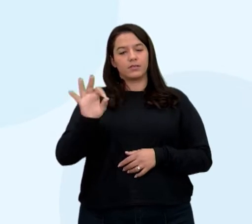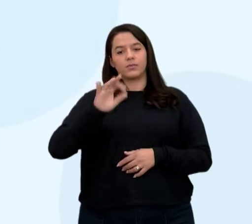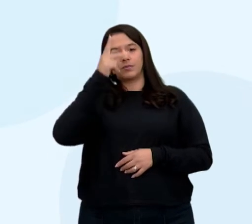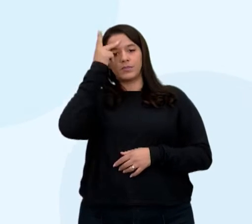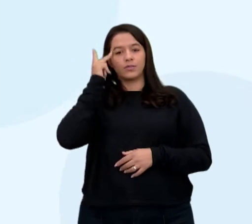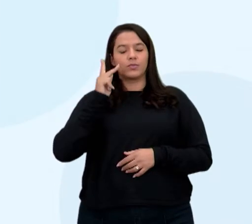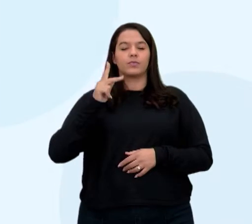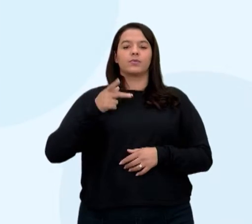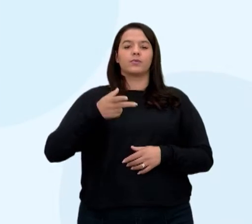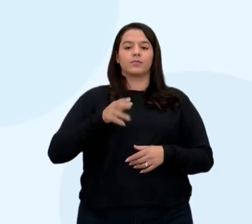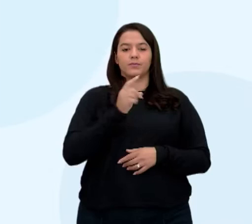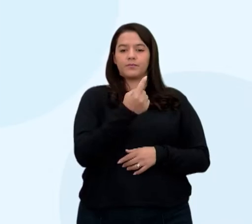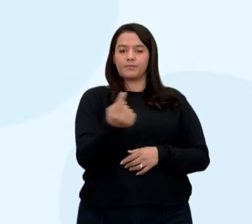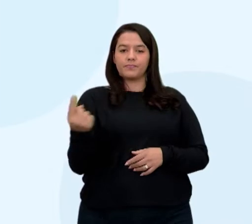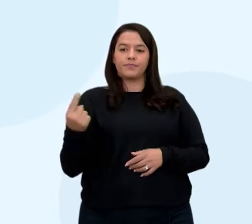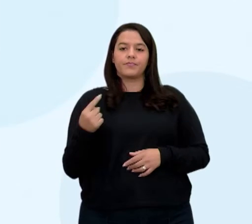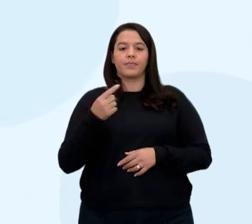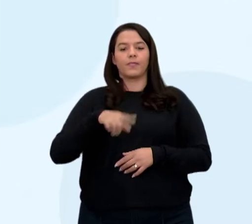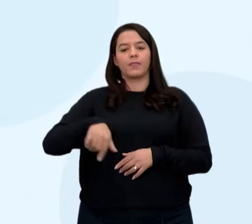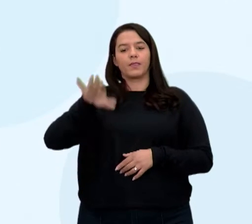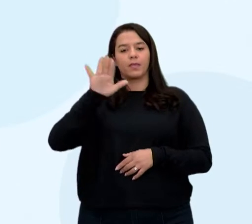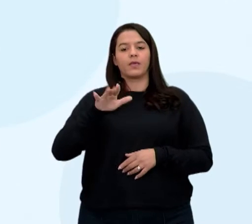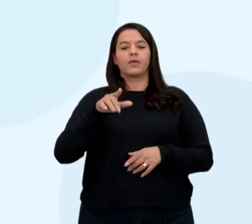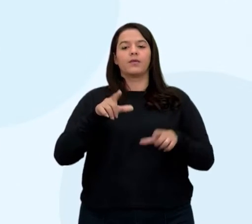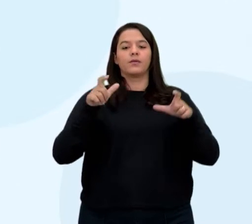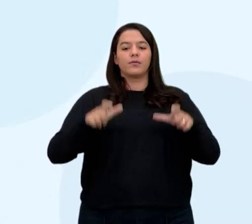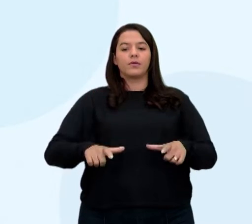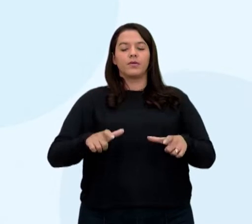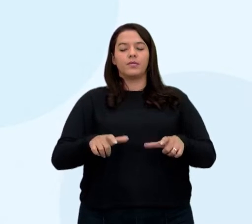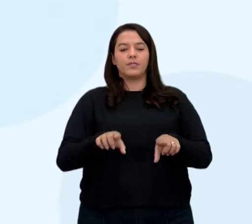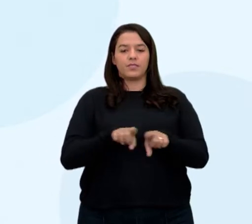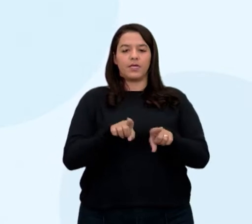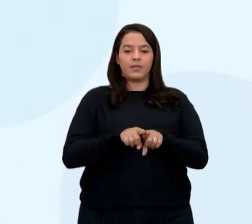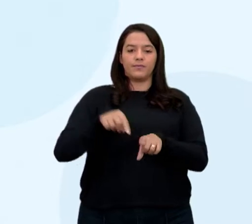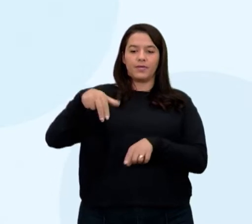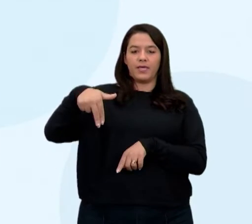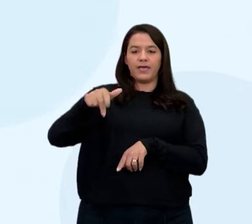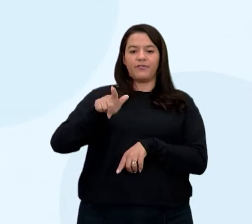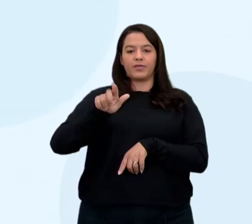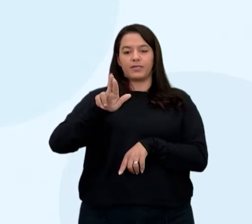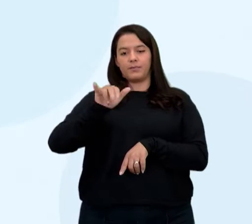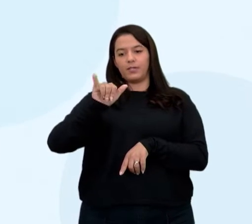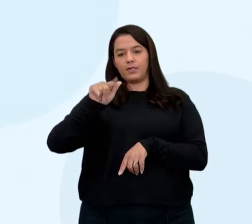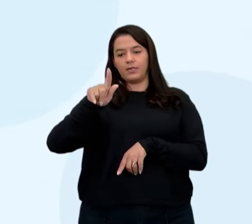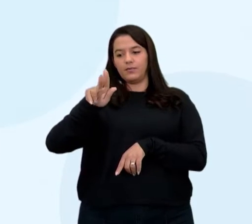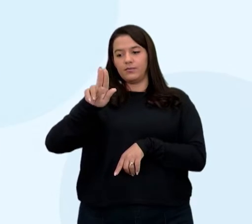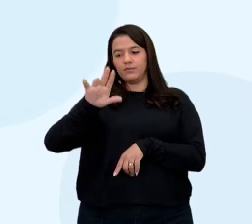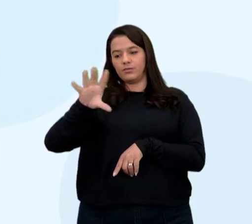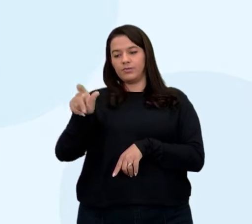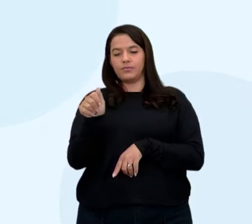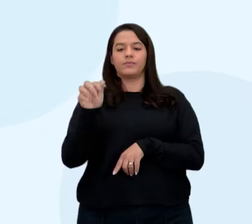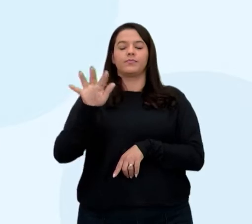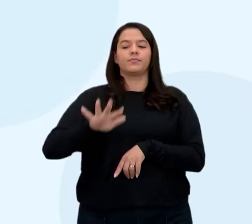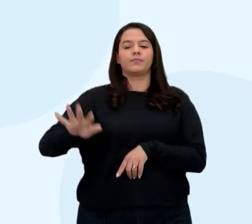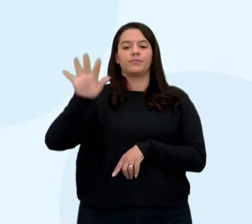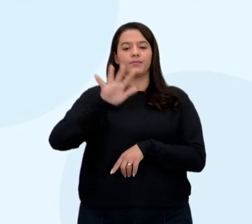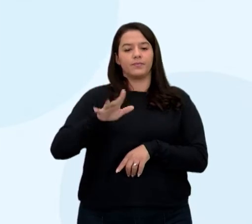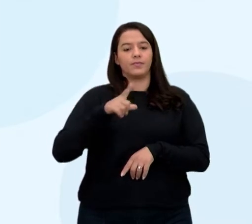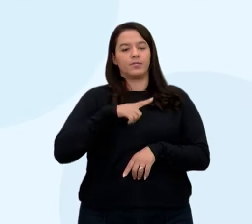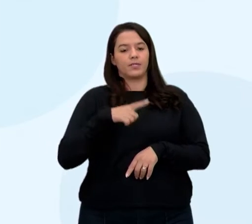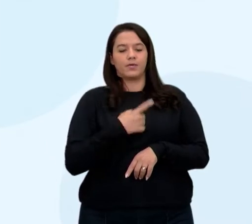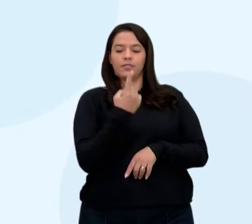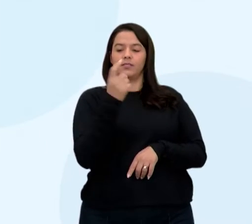chegando aí a países como a Nigéria, acima de 50 nascidos a cada mil habitantes.